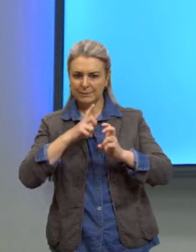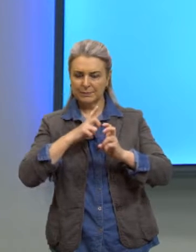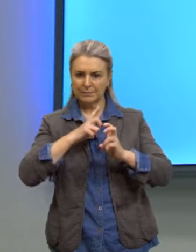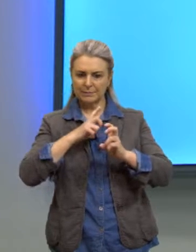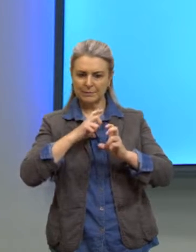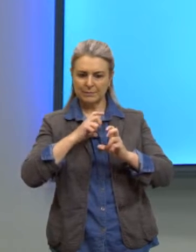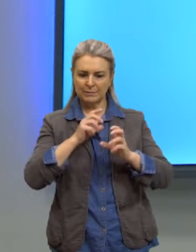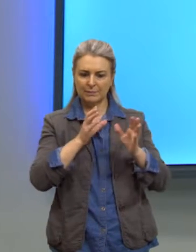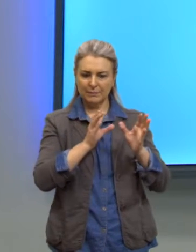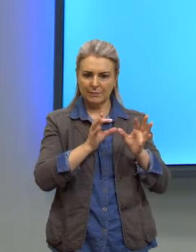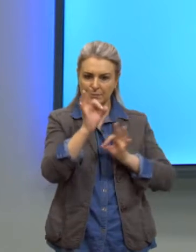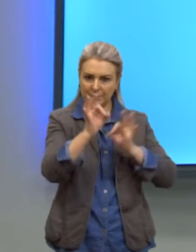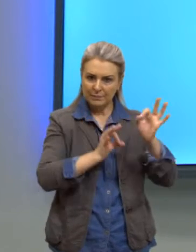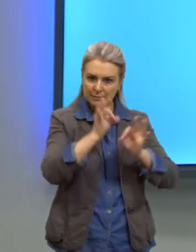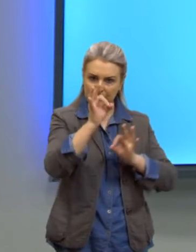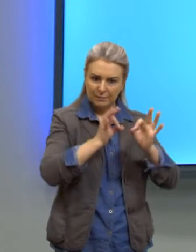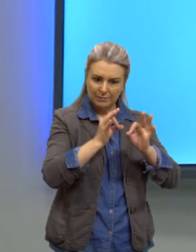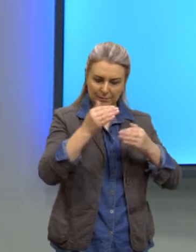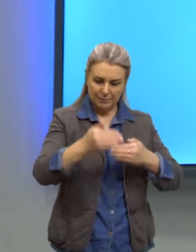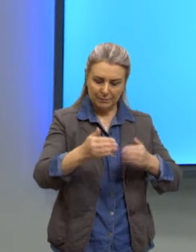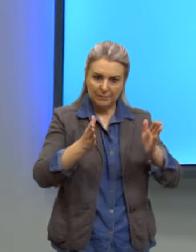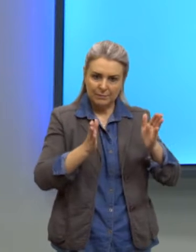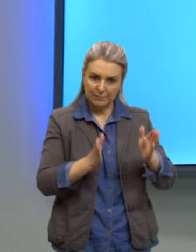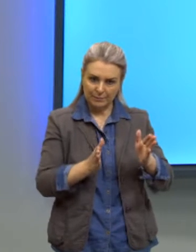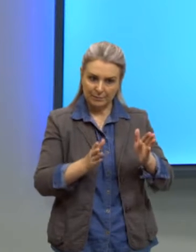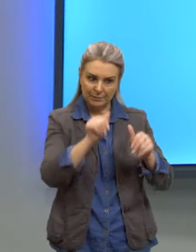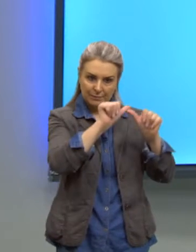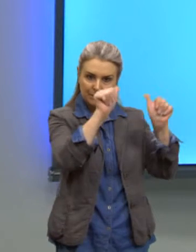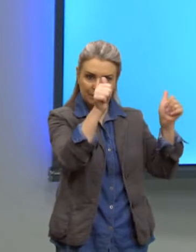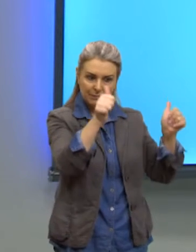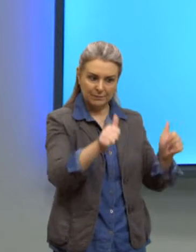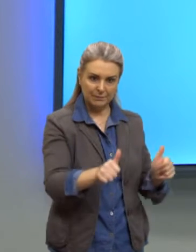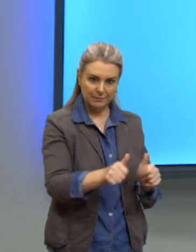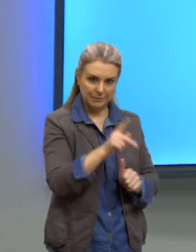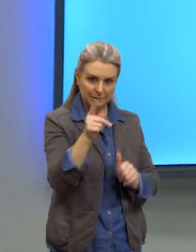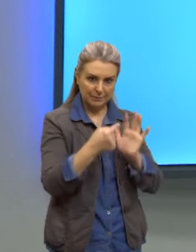montagem destas caixas, uma PA.